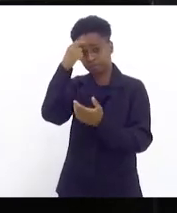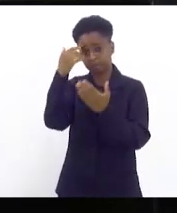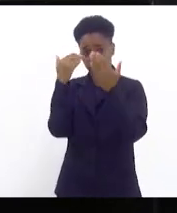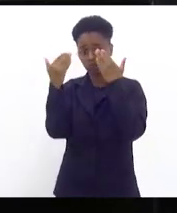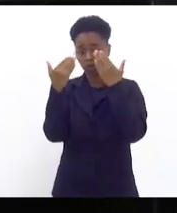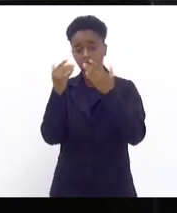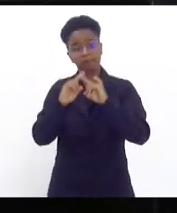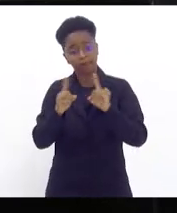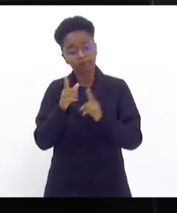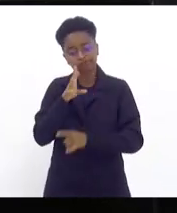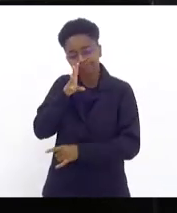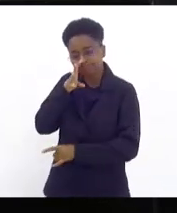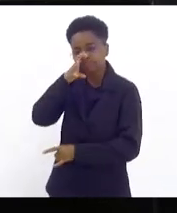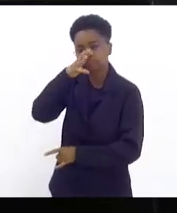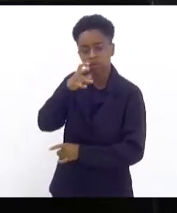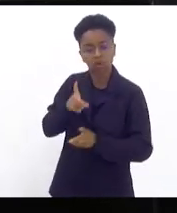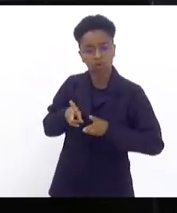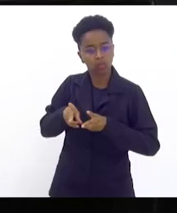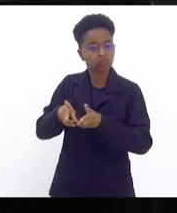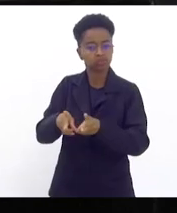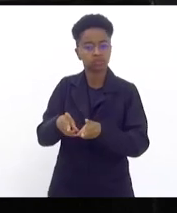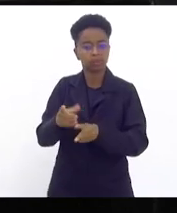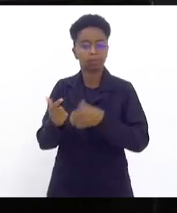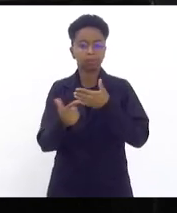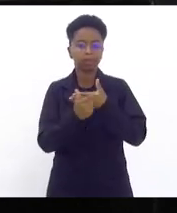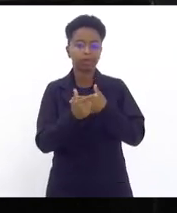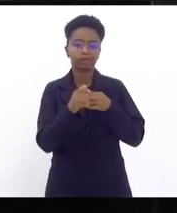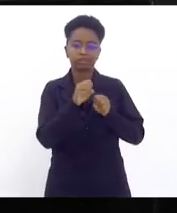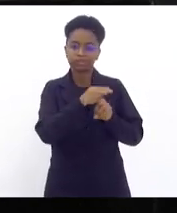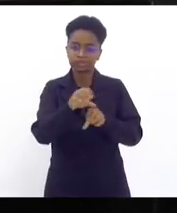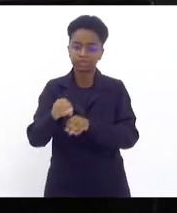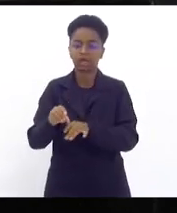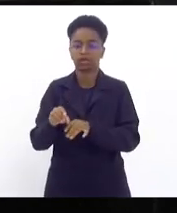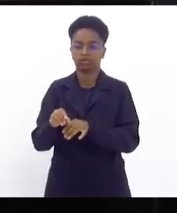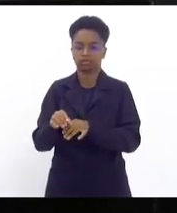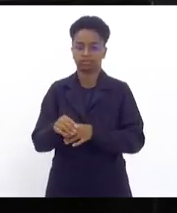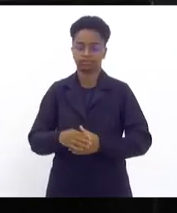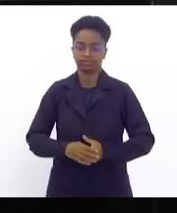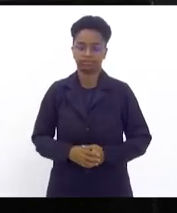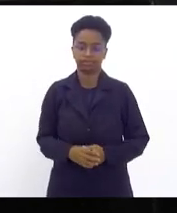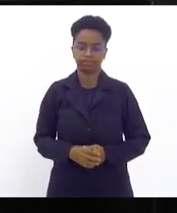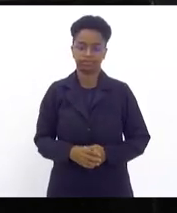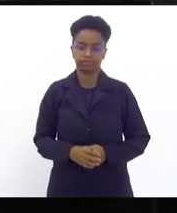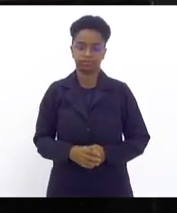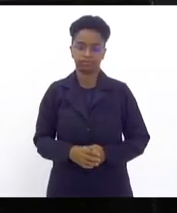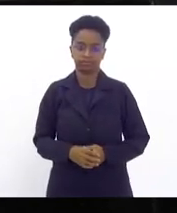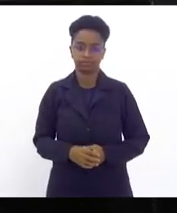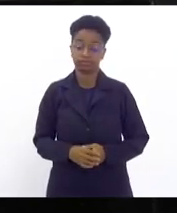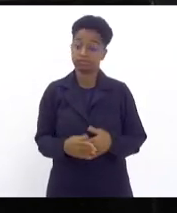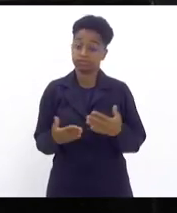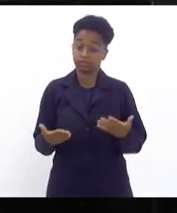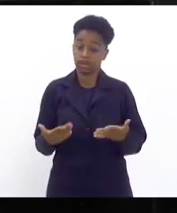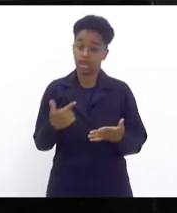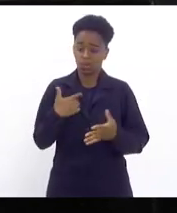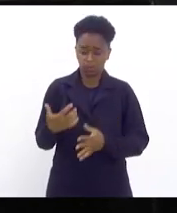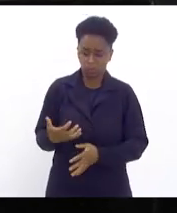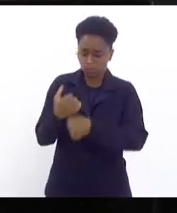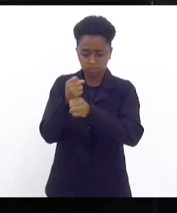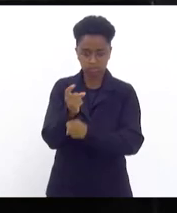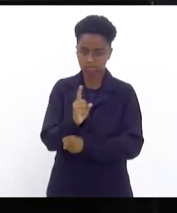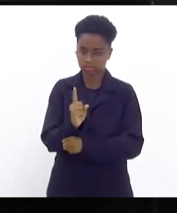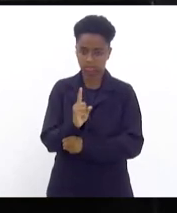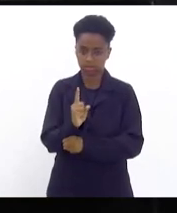persistem no seu papel de ensinar e de educar. Ora, não fiz as contas,